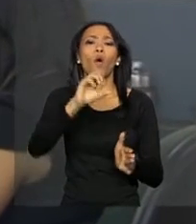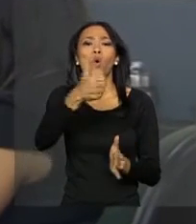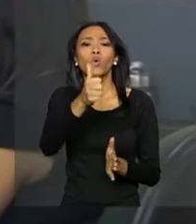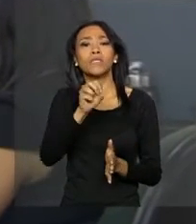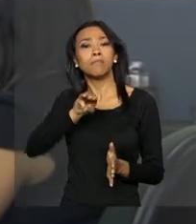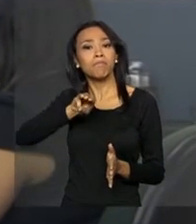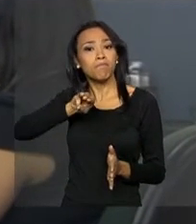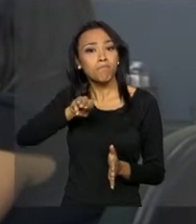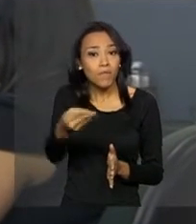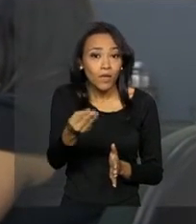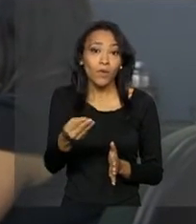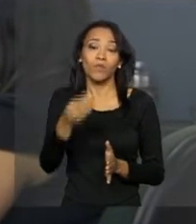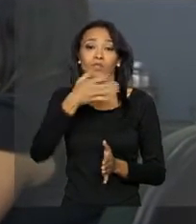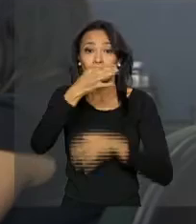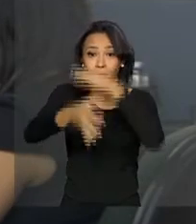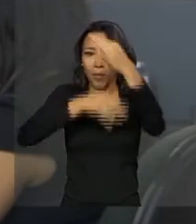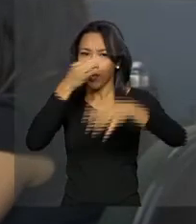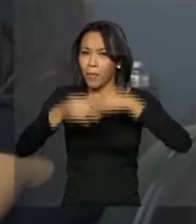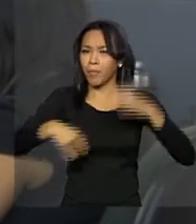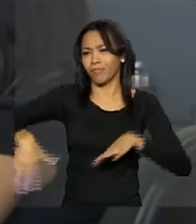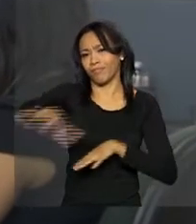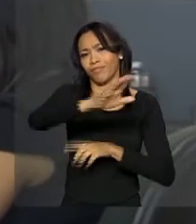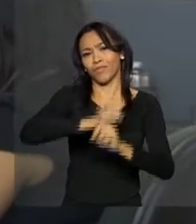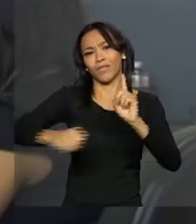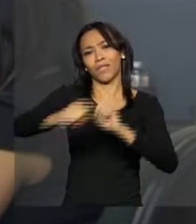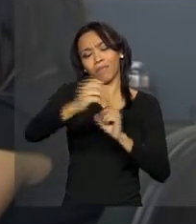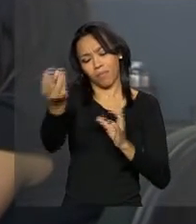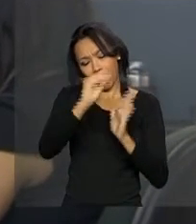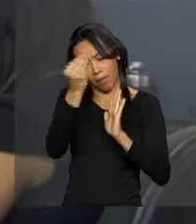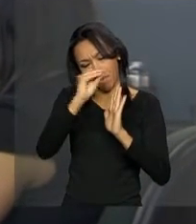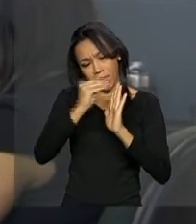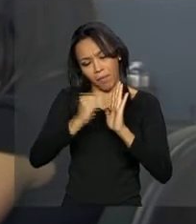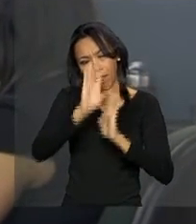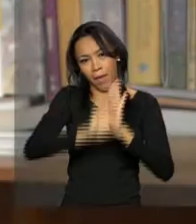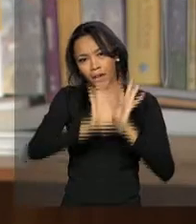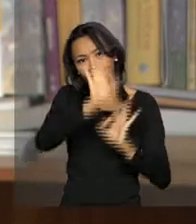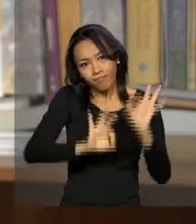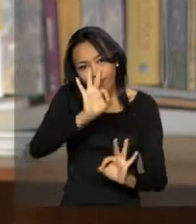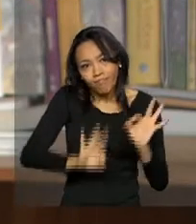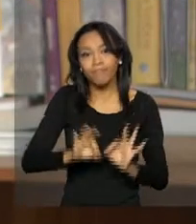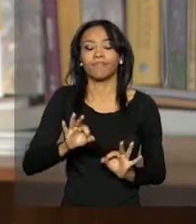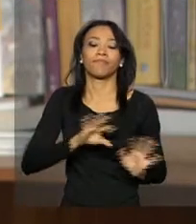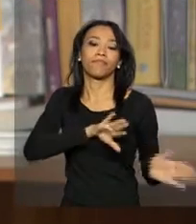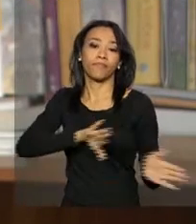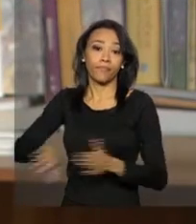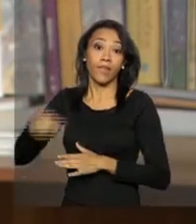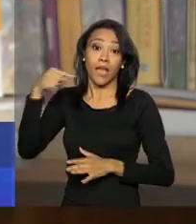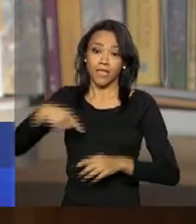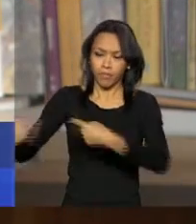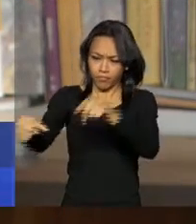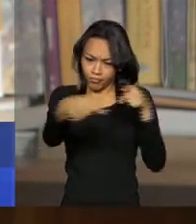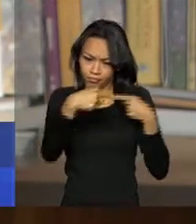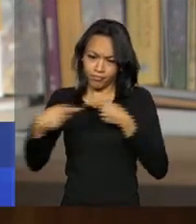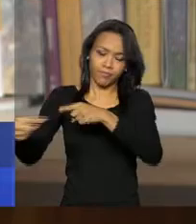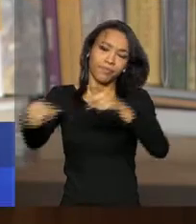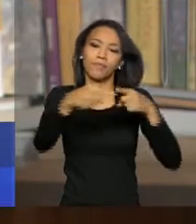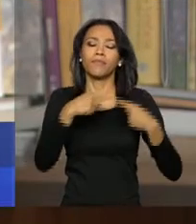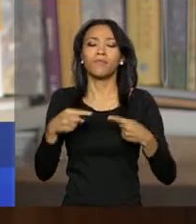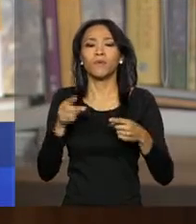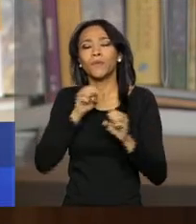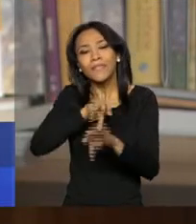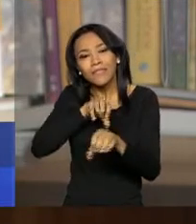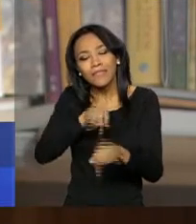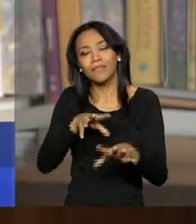milhões de contribuições de toda a sociedade para a construção desse documento. É esse debate que faz com que a educação adquira